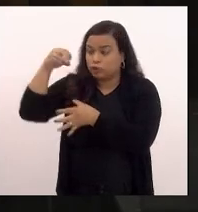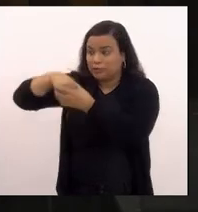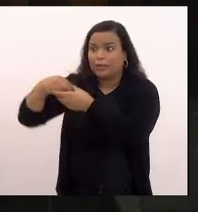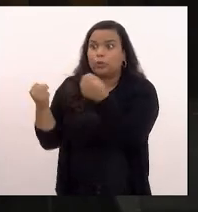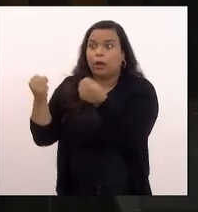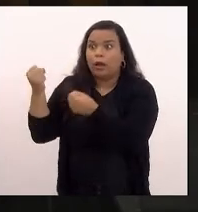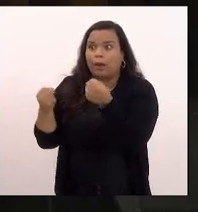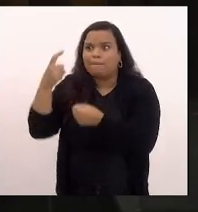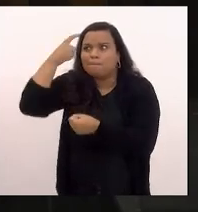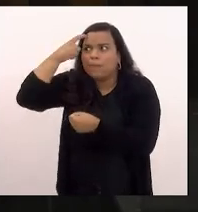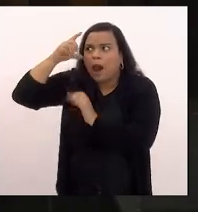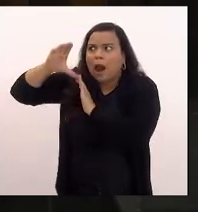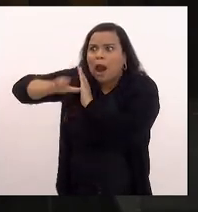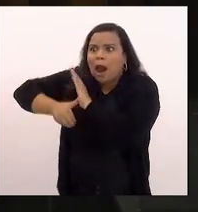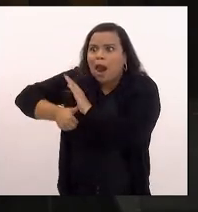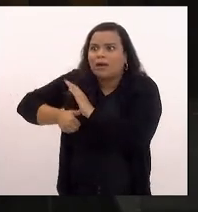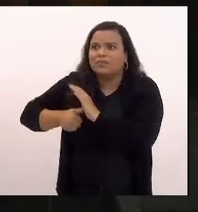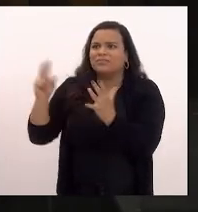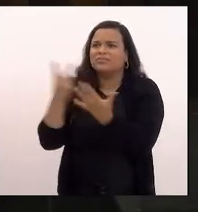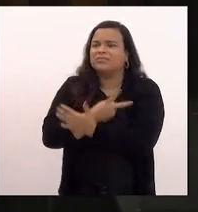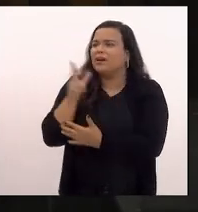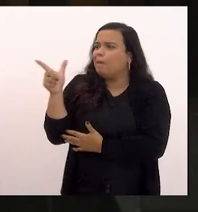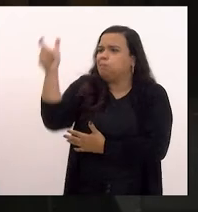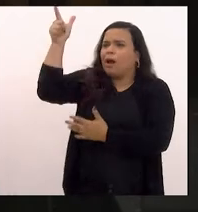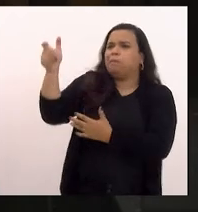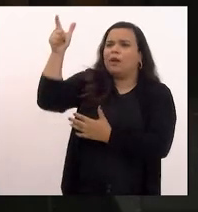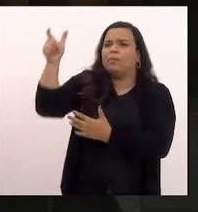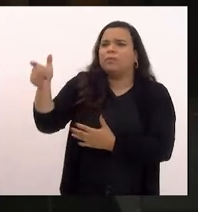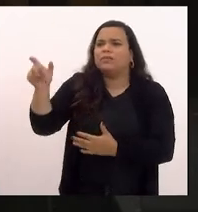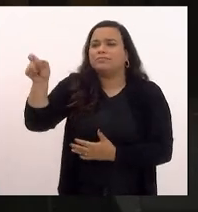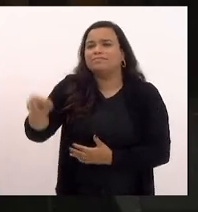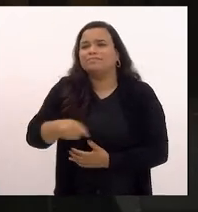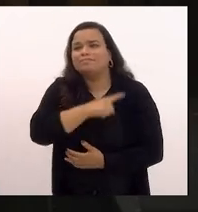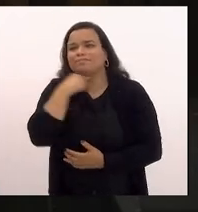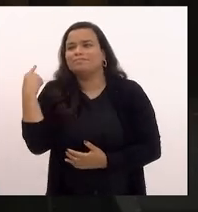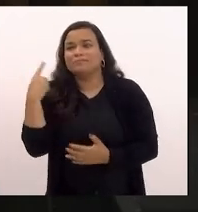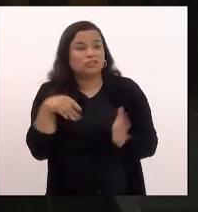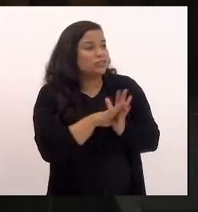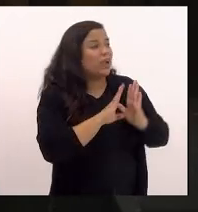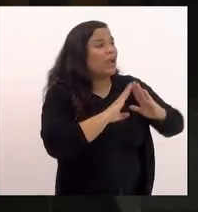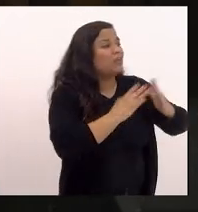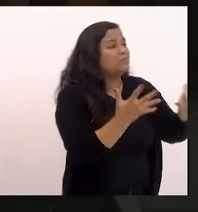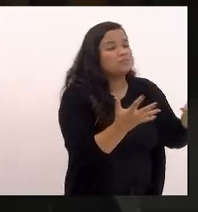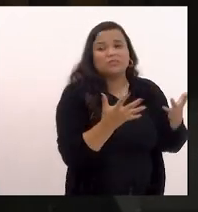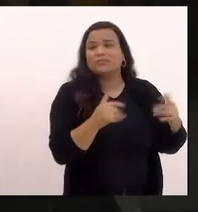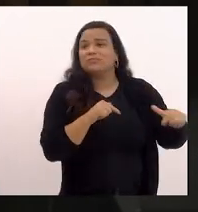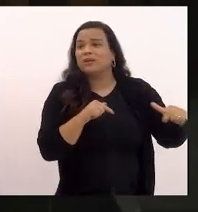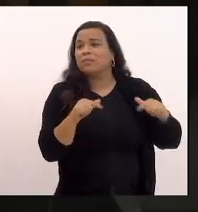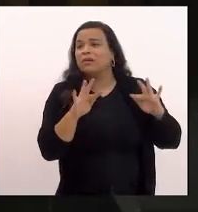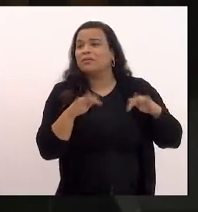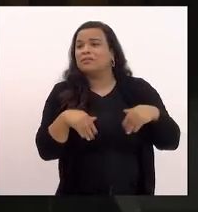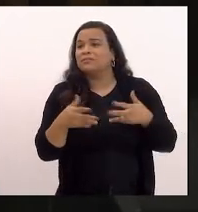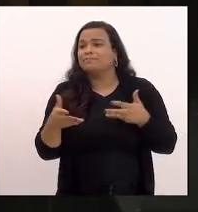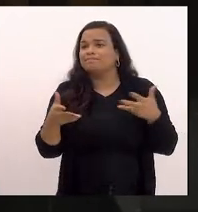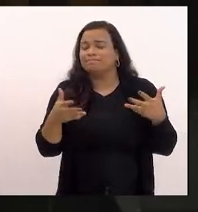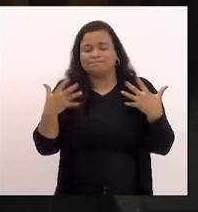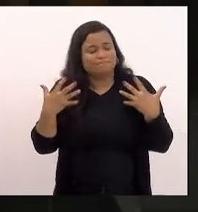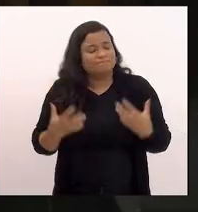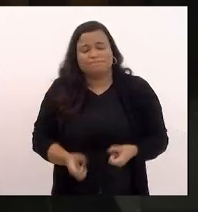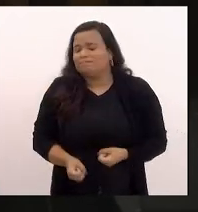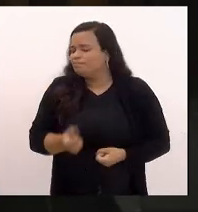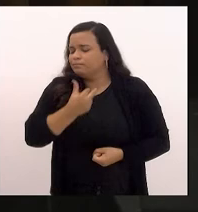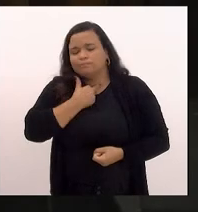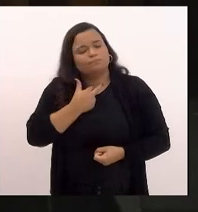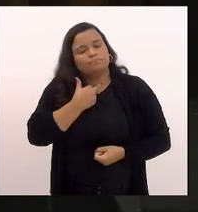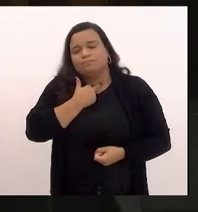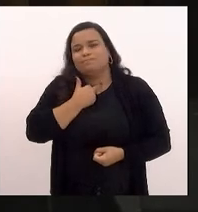achando que era um assalto e deu três tiros nesse trabalhador que chegava na sua casa é absolutamente inaceitável que a gente